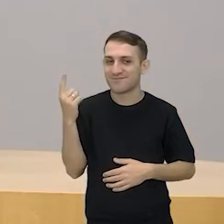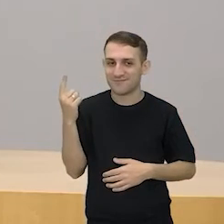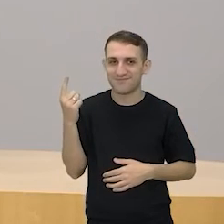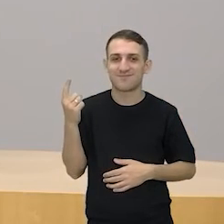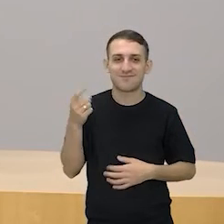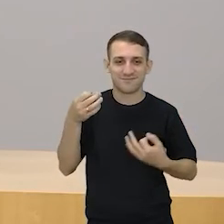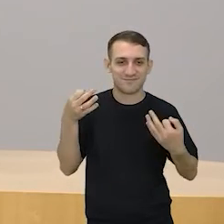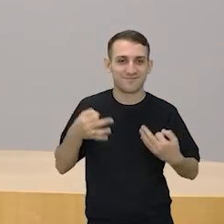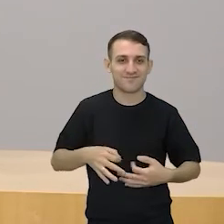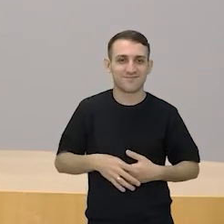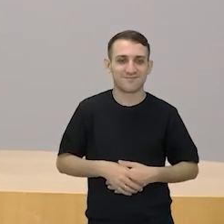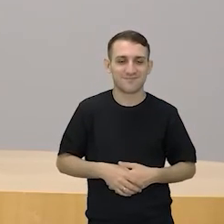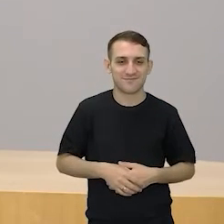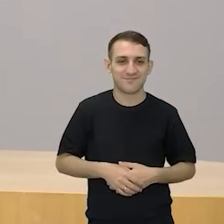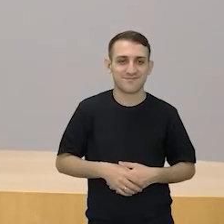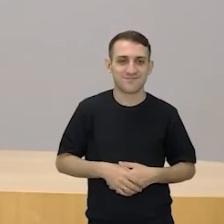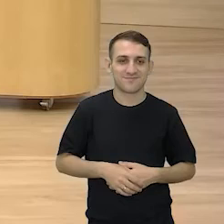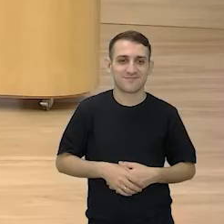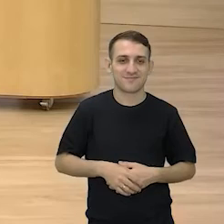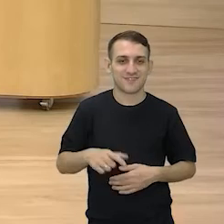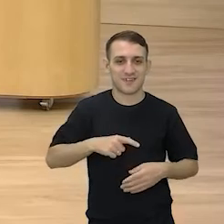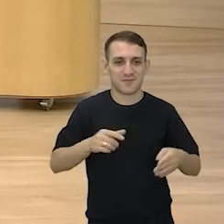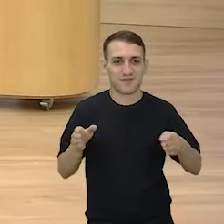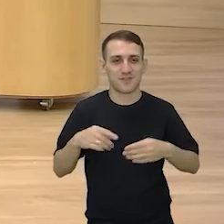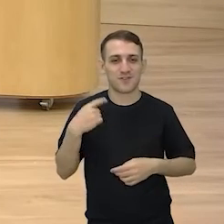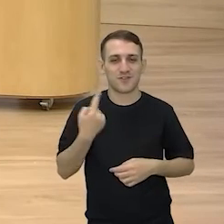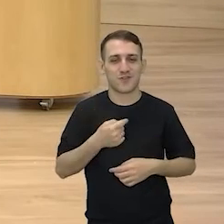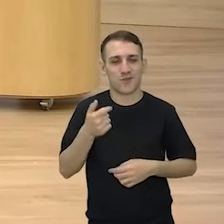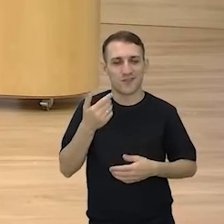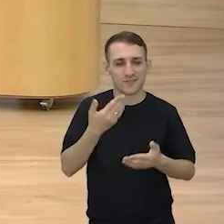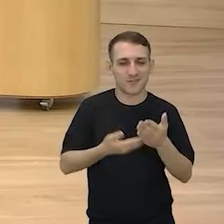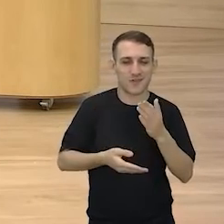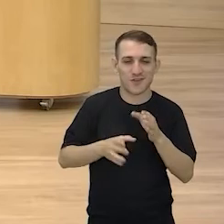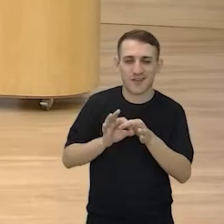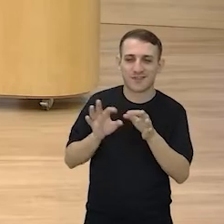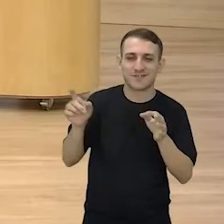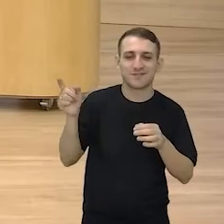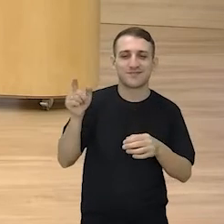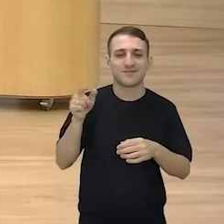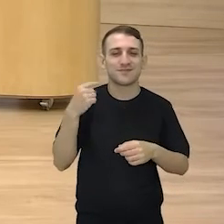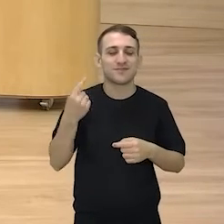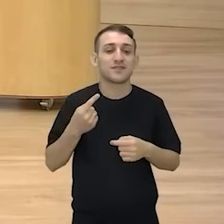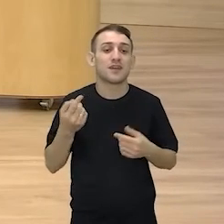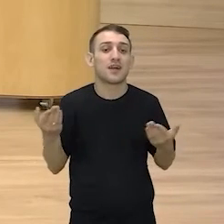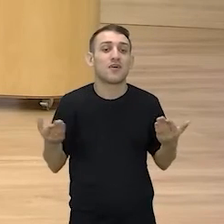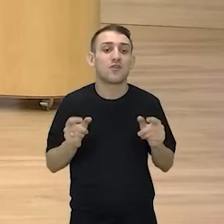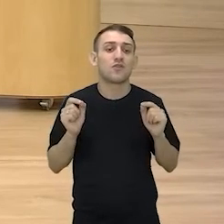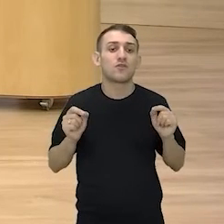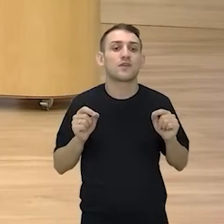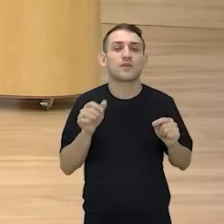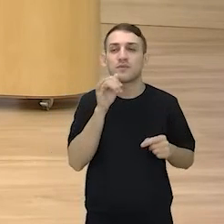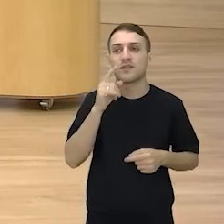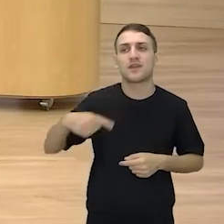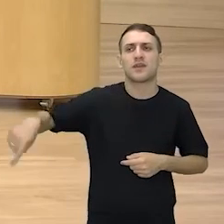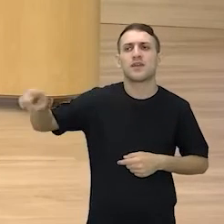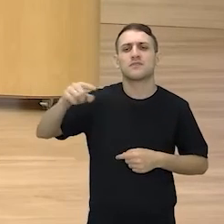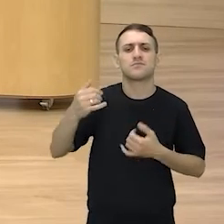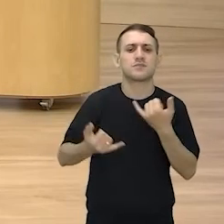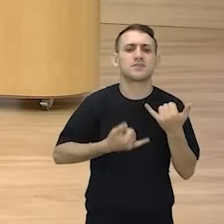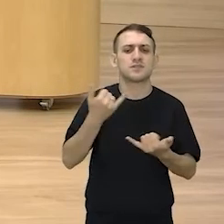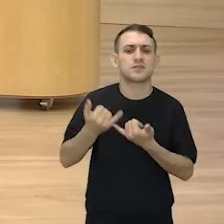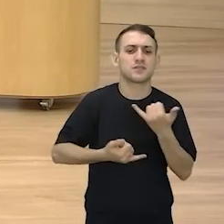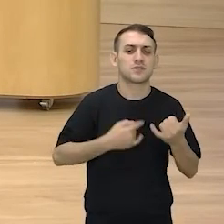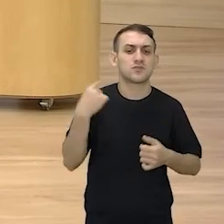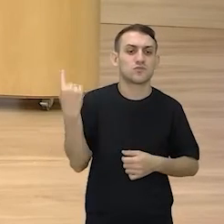Aí. Muito bem, nós quase deixamos o oráculo doido, coitado do oráculo. Bom, professora Ju, enquanto eles vão brincando lá,